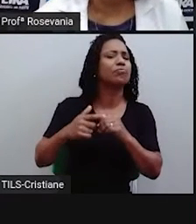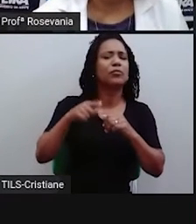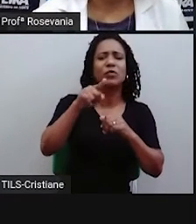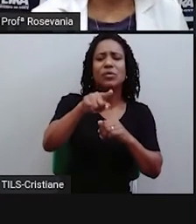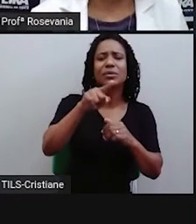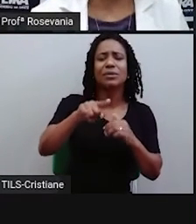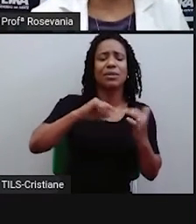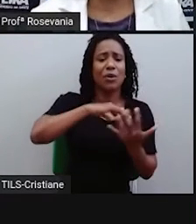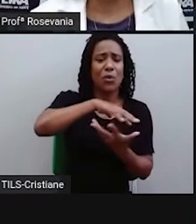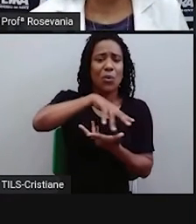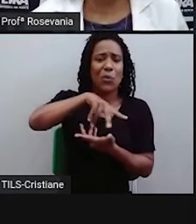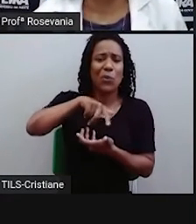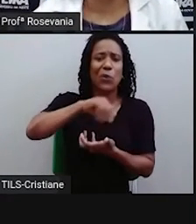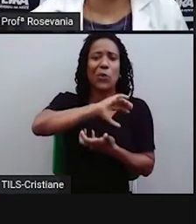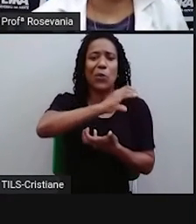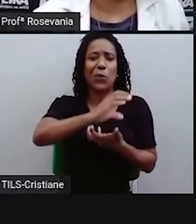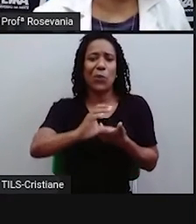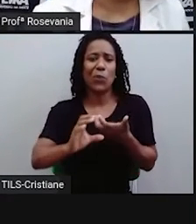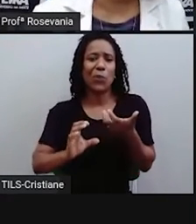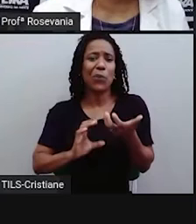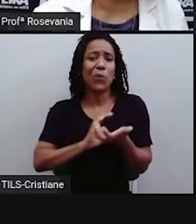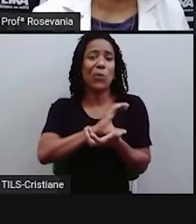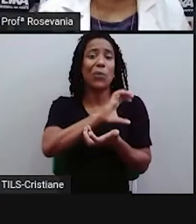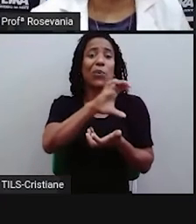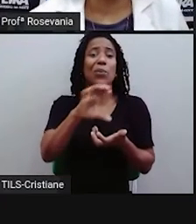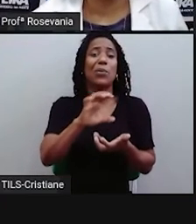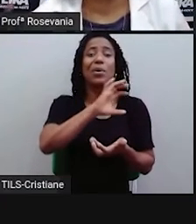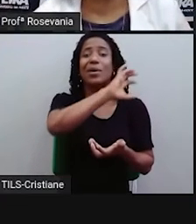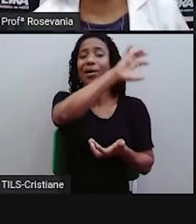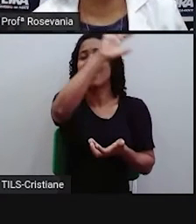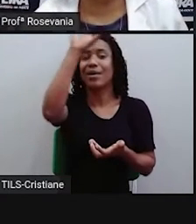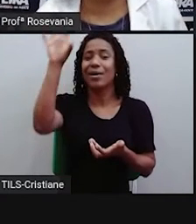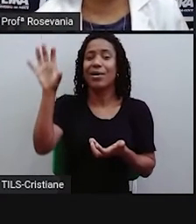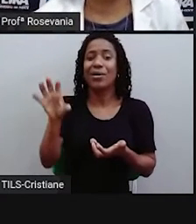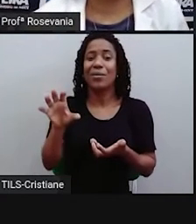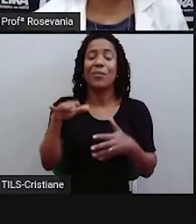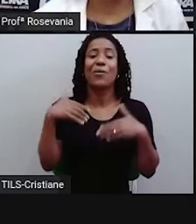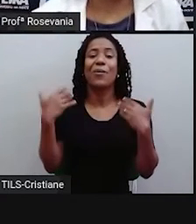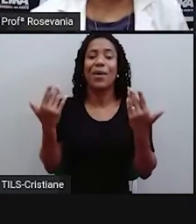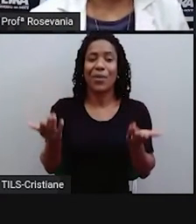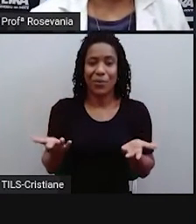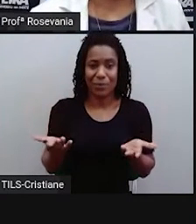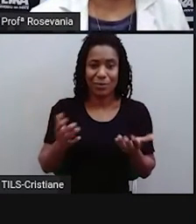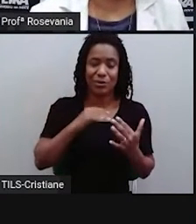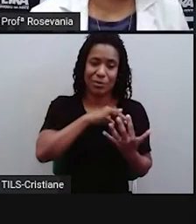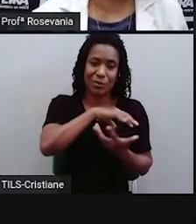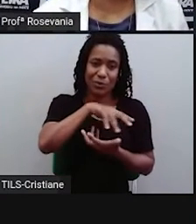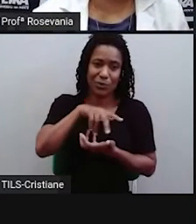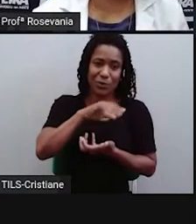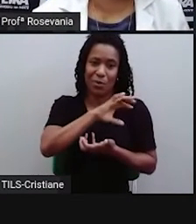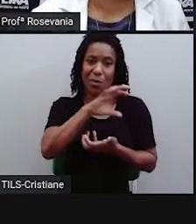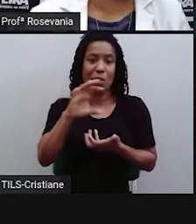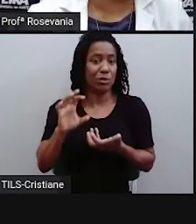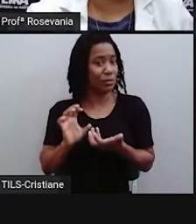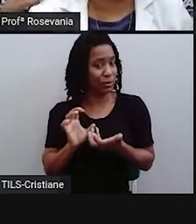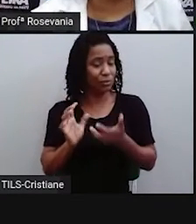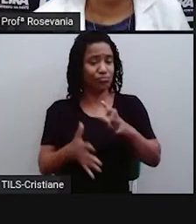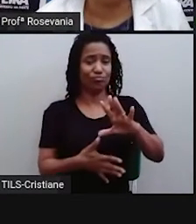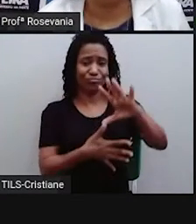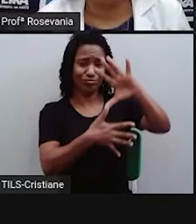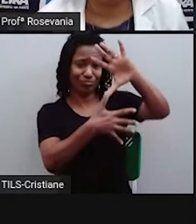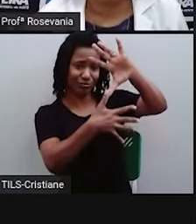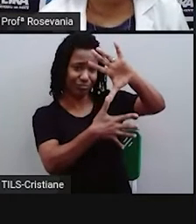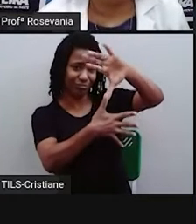daria? Aí, você diria o quê? Ah, eu moro no continente americano, né? Aí, se lhe perguntasse em qual